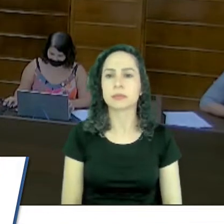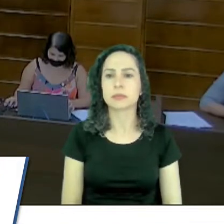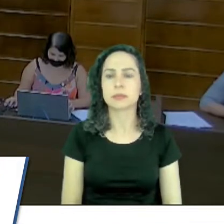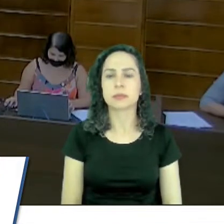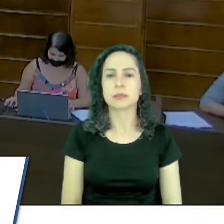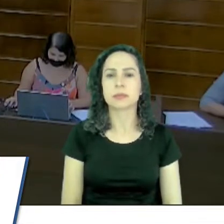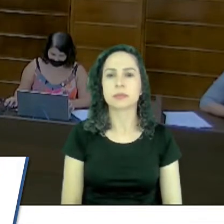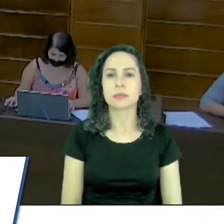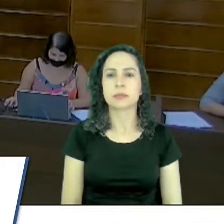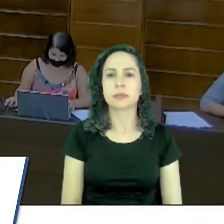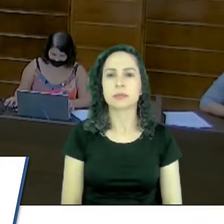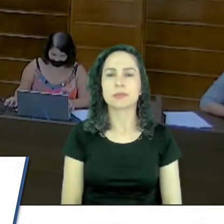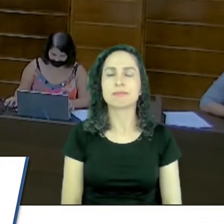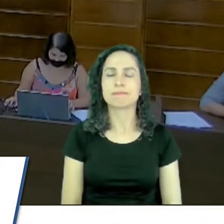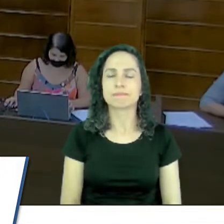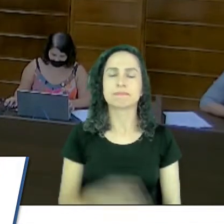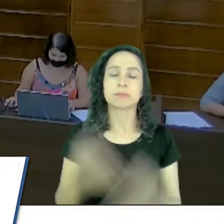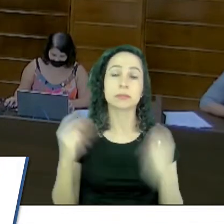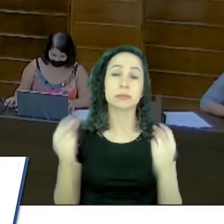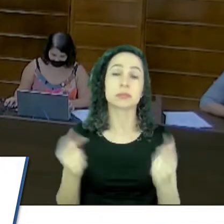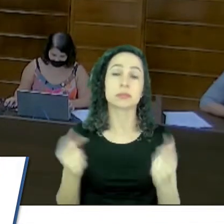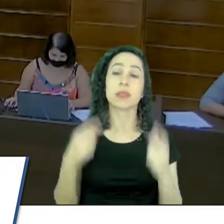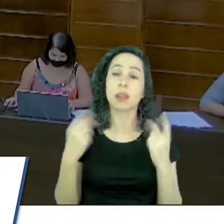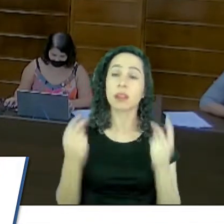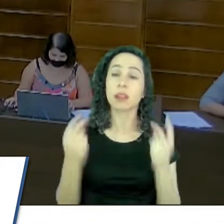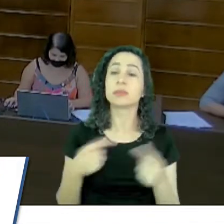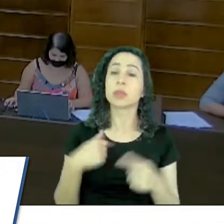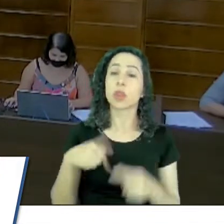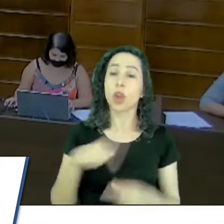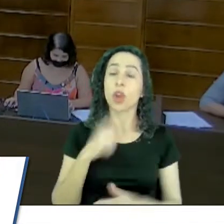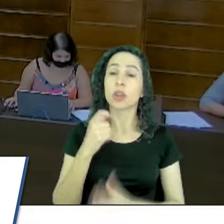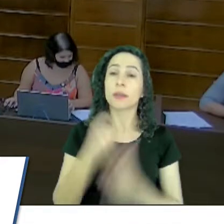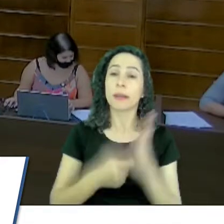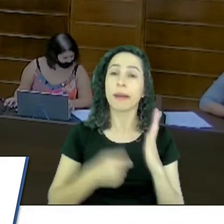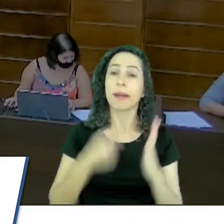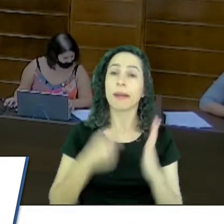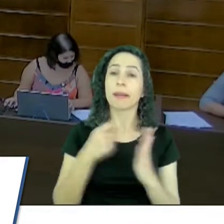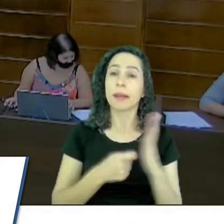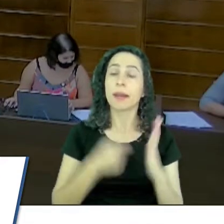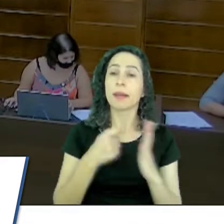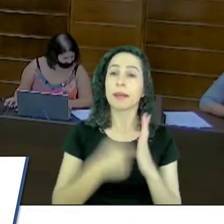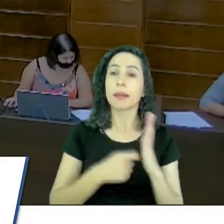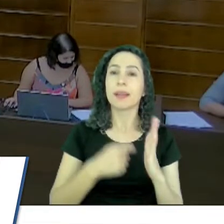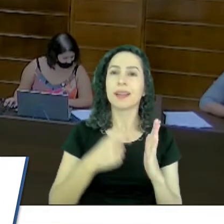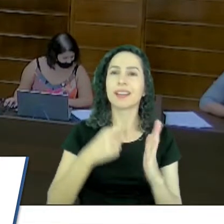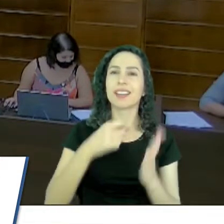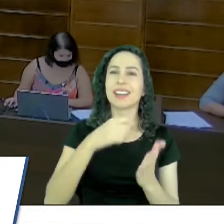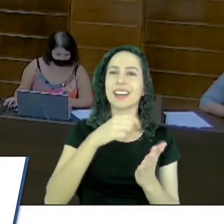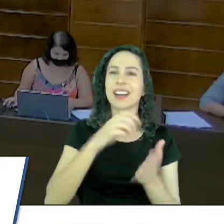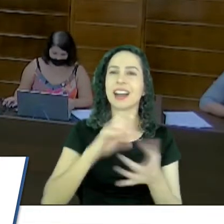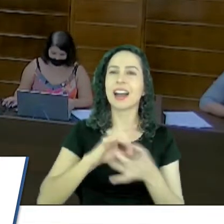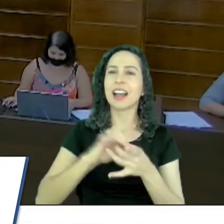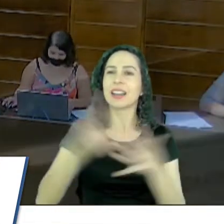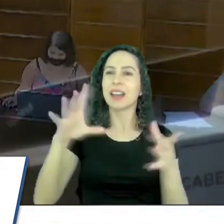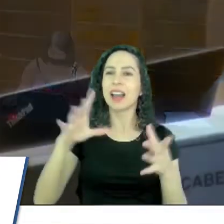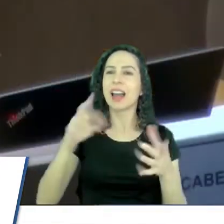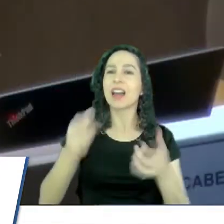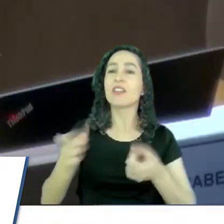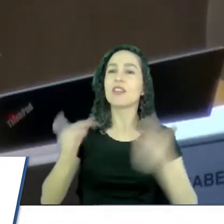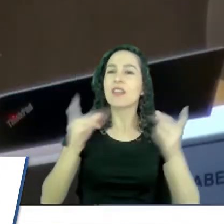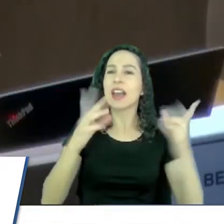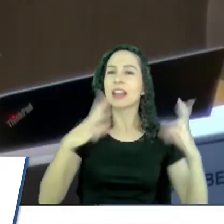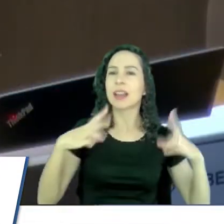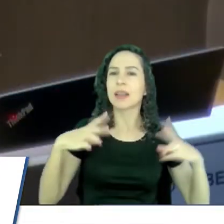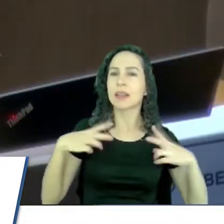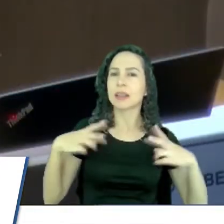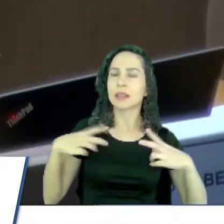faz tempo, né, que a gente vem tentando regularizar as áreas do mercado urbano em toda a cidade de Franca. Inclusive,